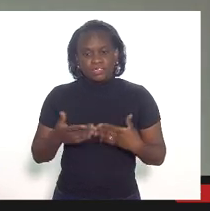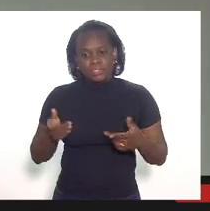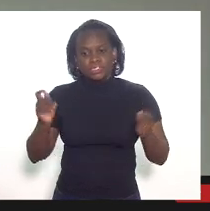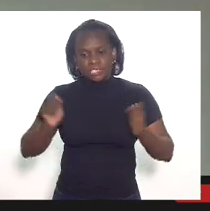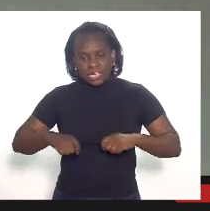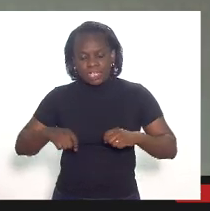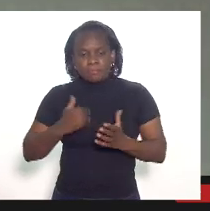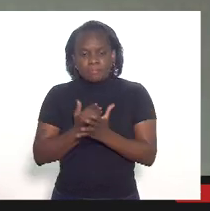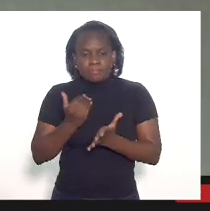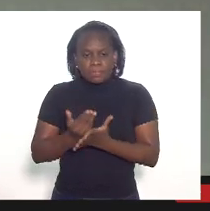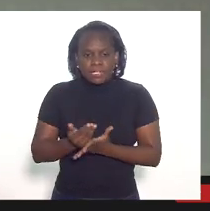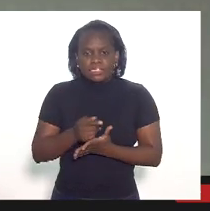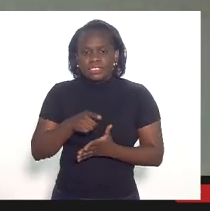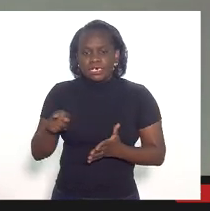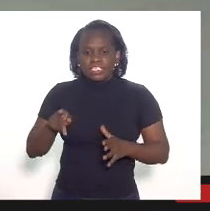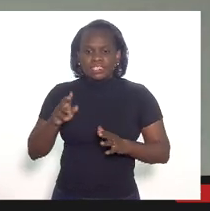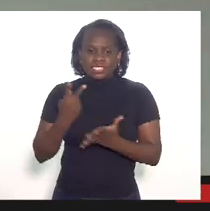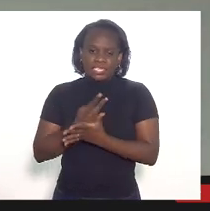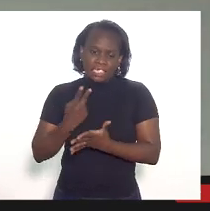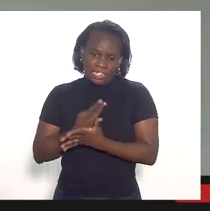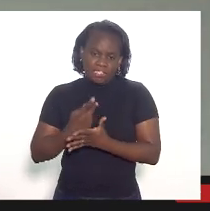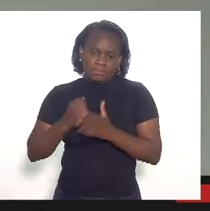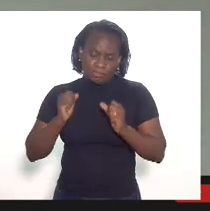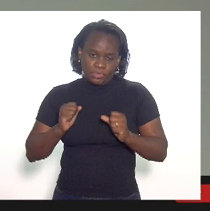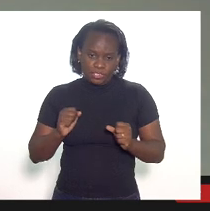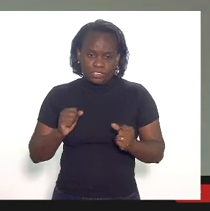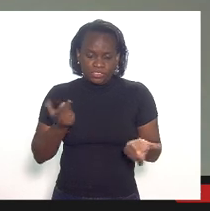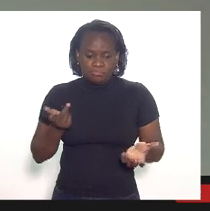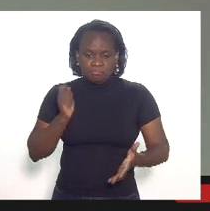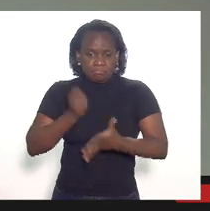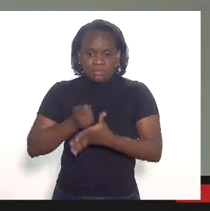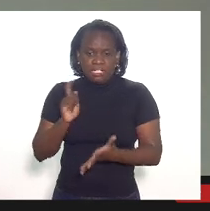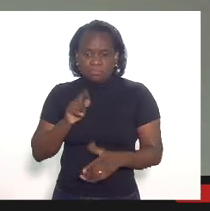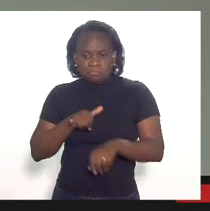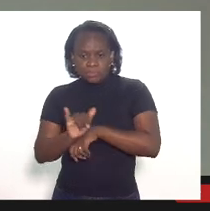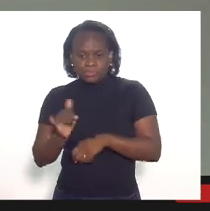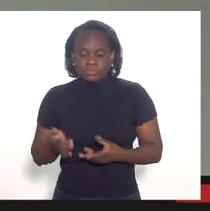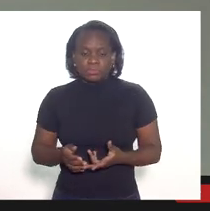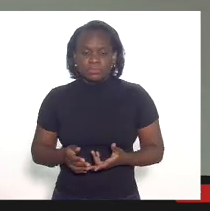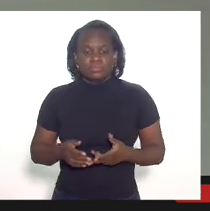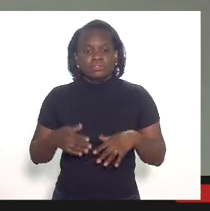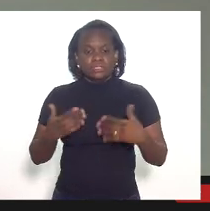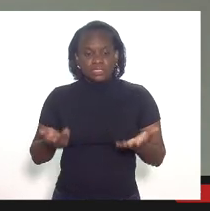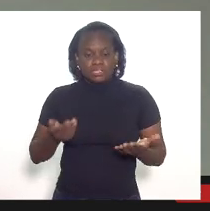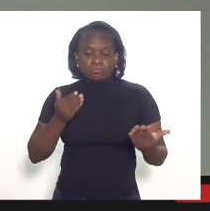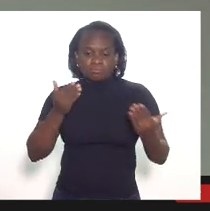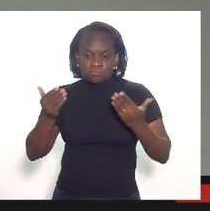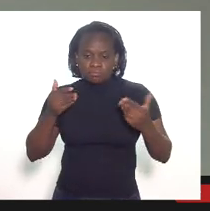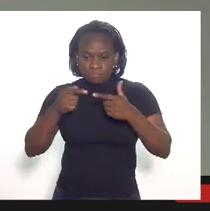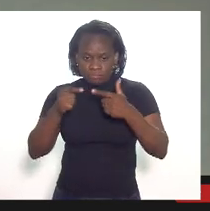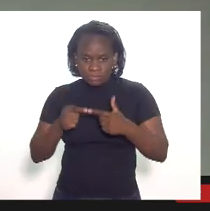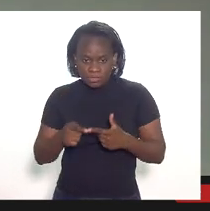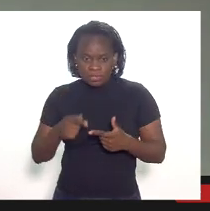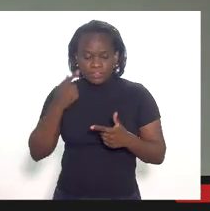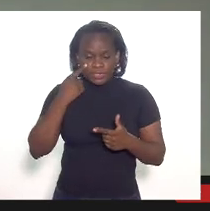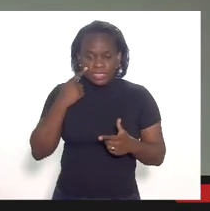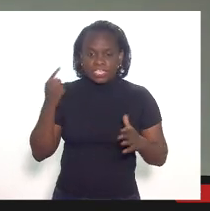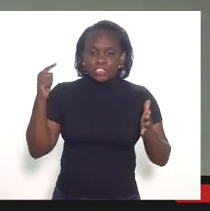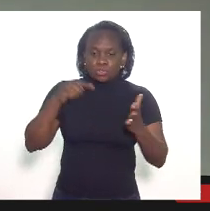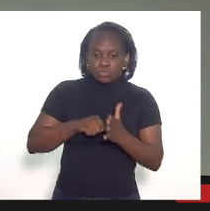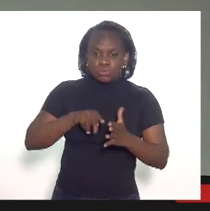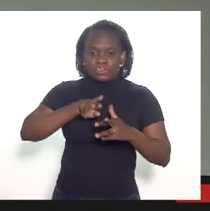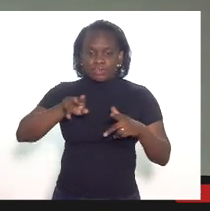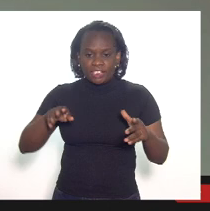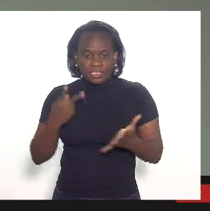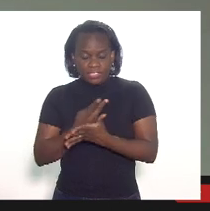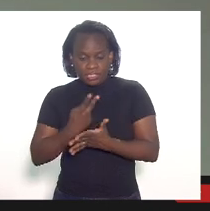espaço para comportamento errático do contribuinte. Então, aplicando a proxy de autos de infração e denúncia, gente chega a